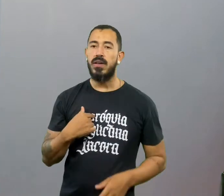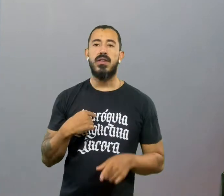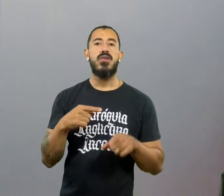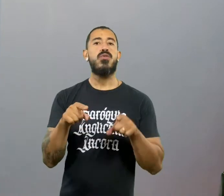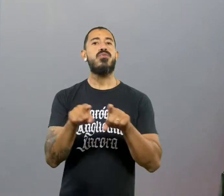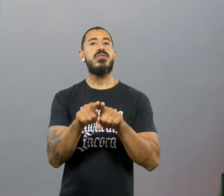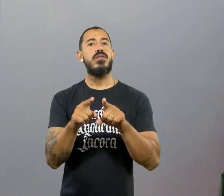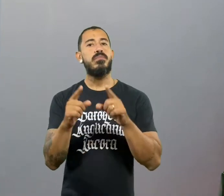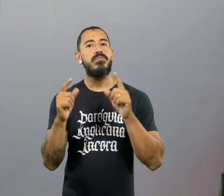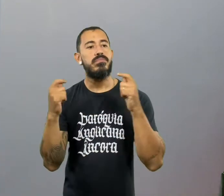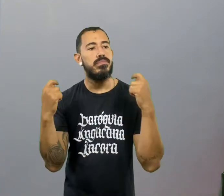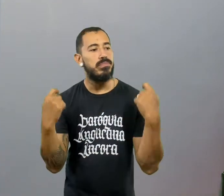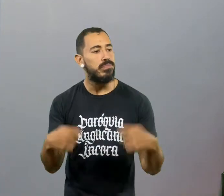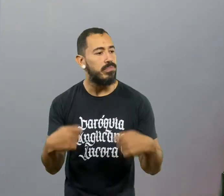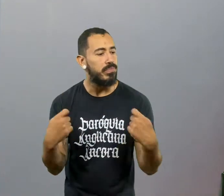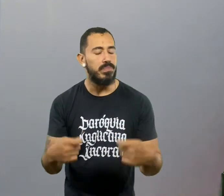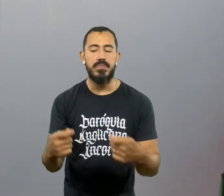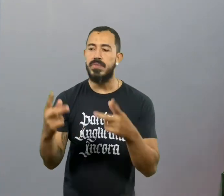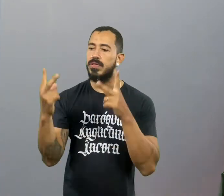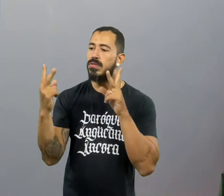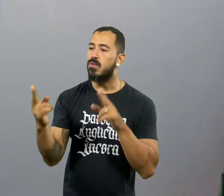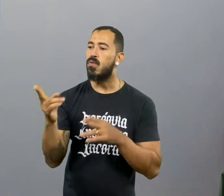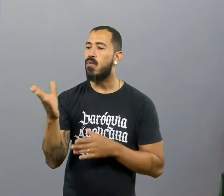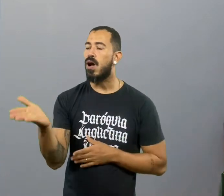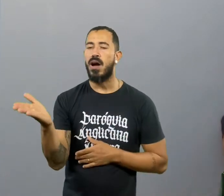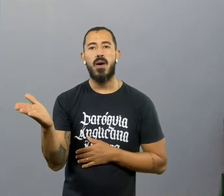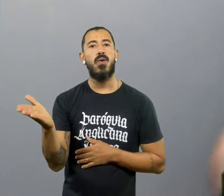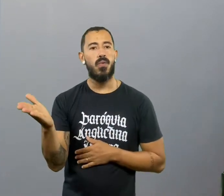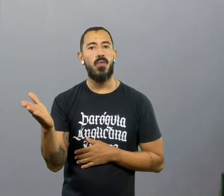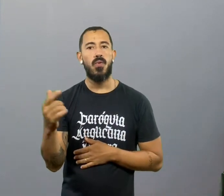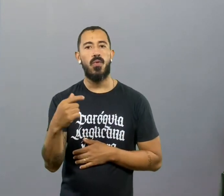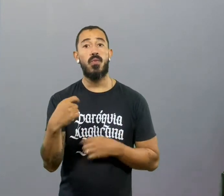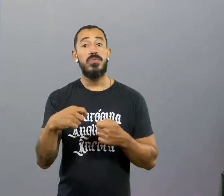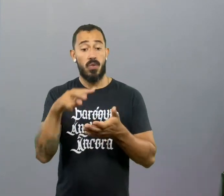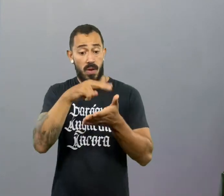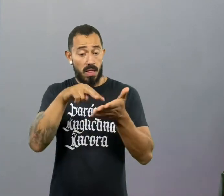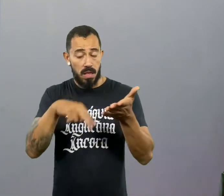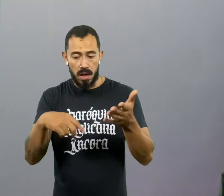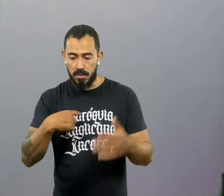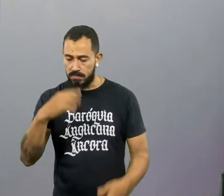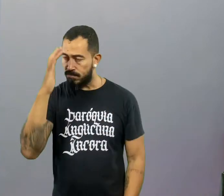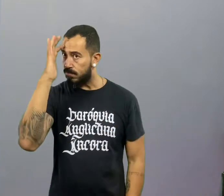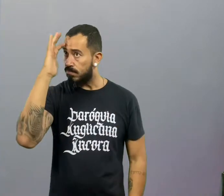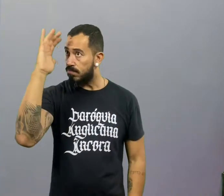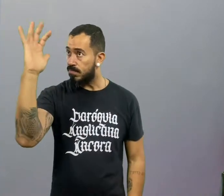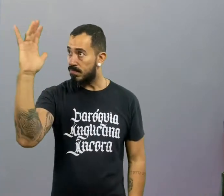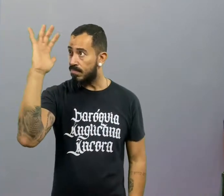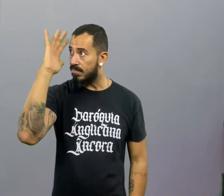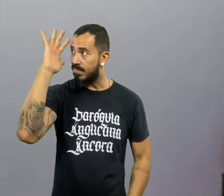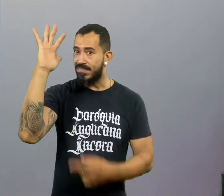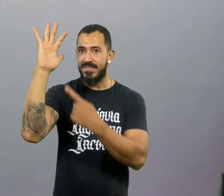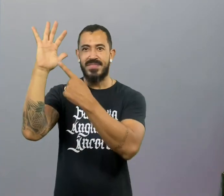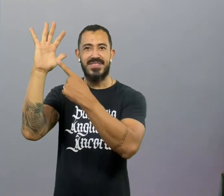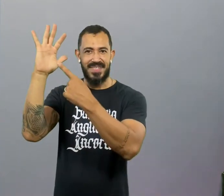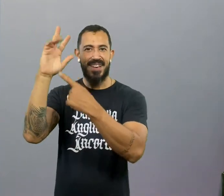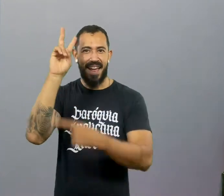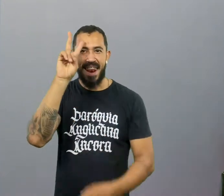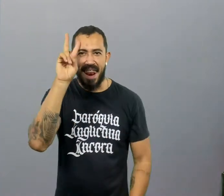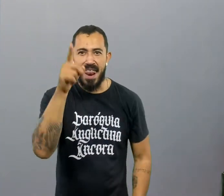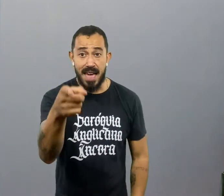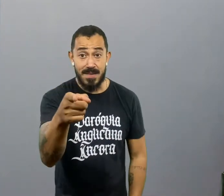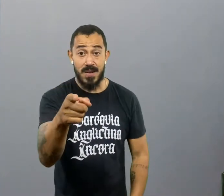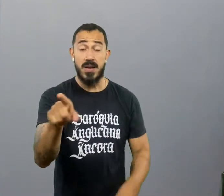perdi um canto? Quando vou na feira, não consigo ver tudo isso. Ou seja, eu leio e reflito, leio e reflito. Então, boas leituras. E